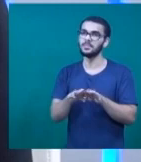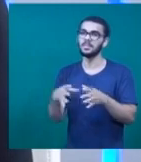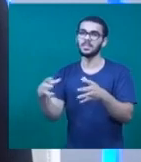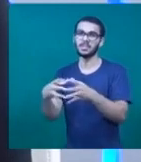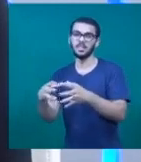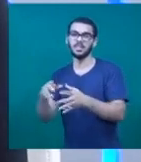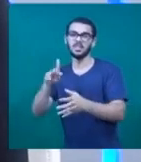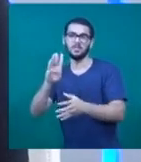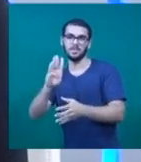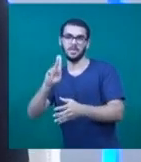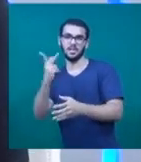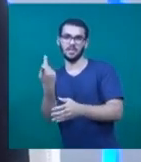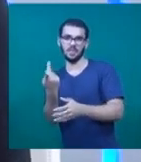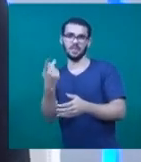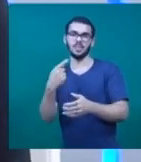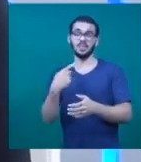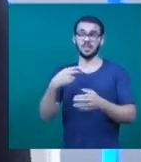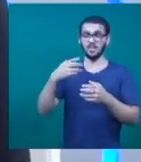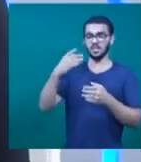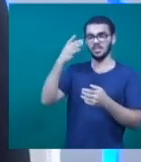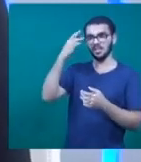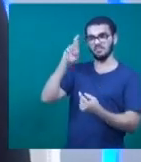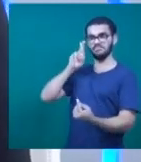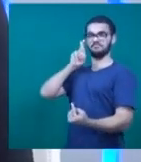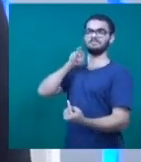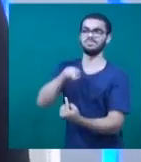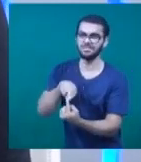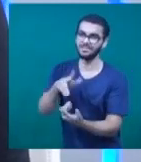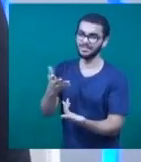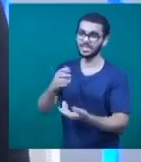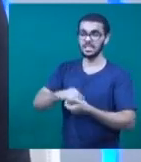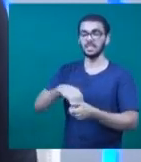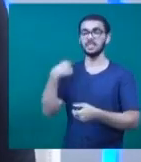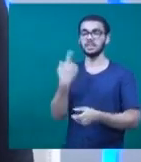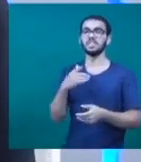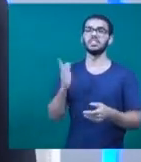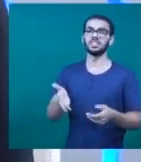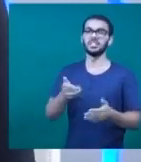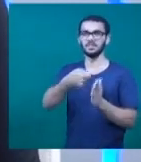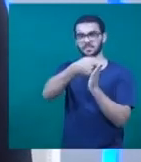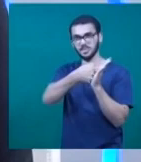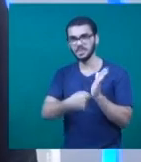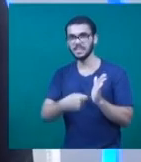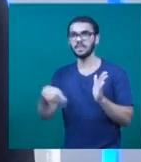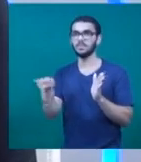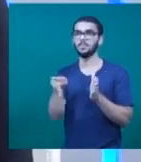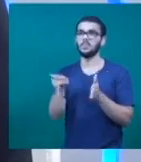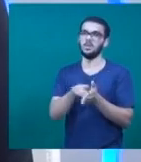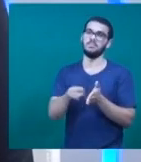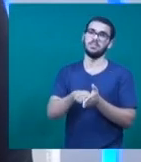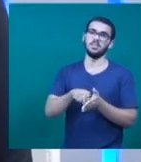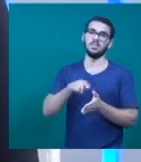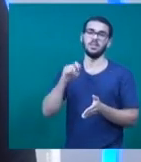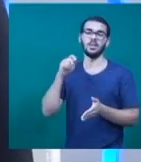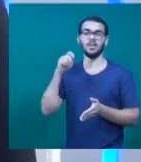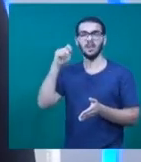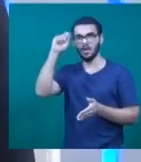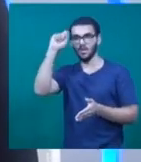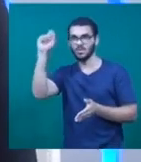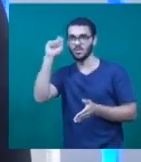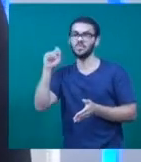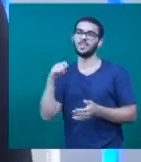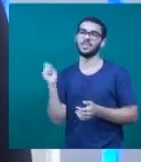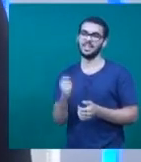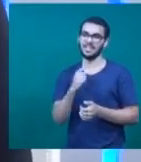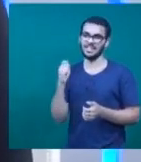de Belo Horizonte, uma referência para nós, do grupo Antapé. E a gente já tinha esse texto, que é de uma dramaturga argentina. E a gente já tinha esse